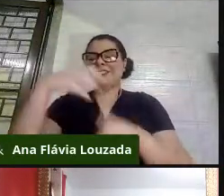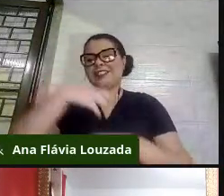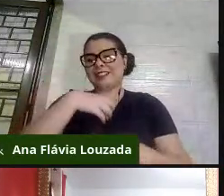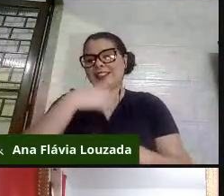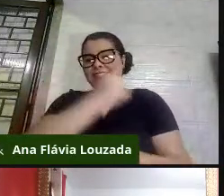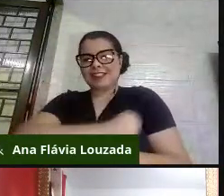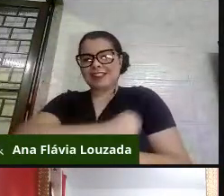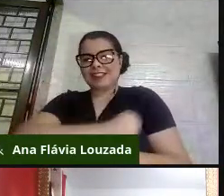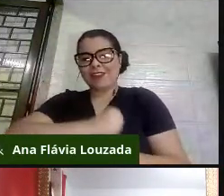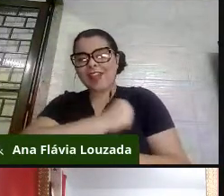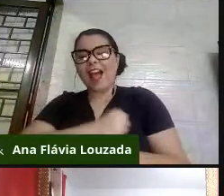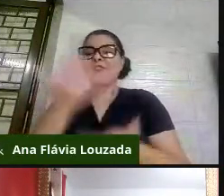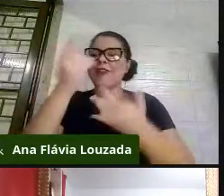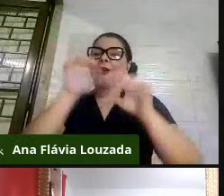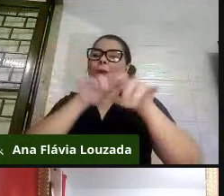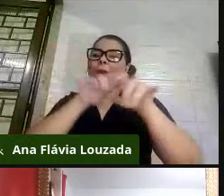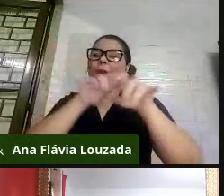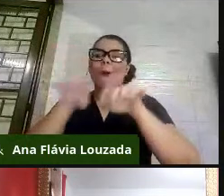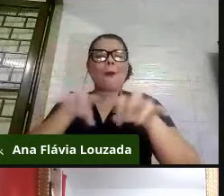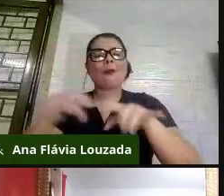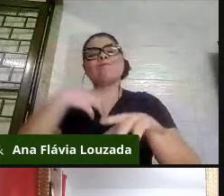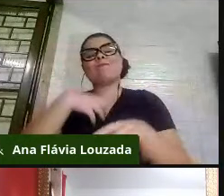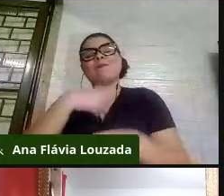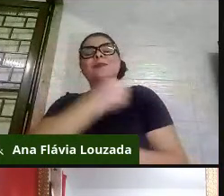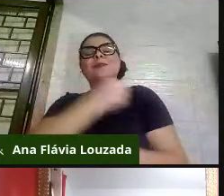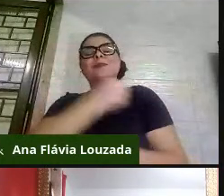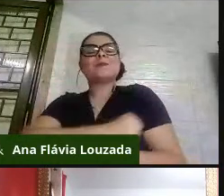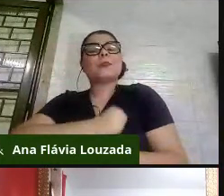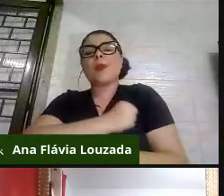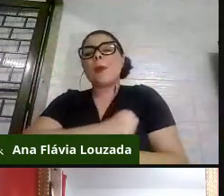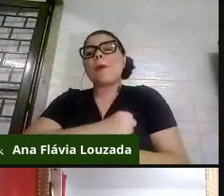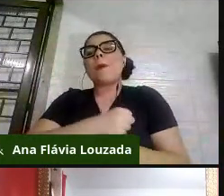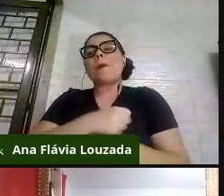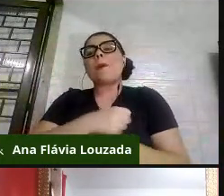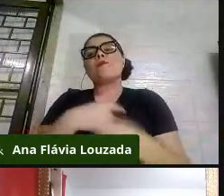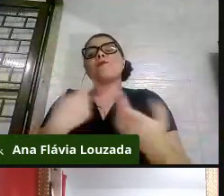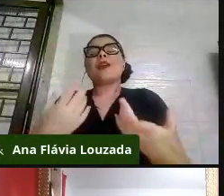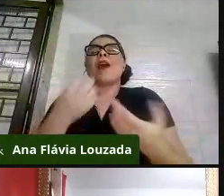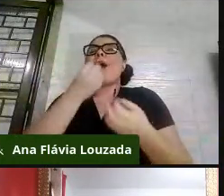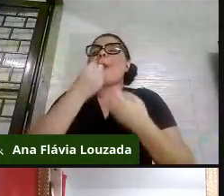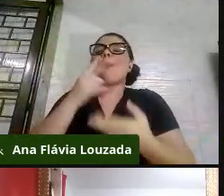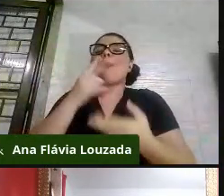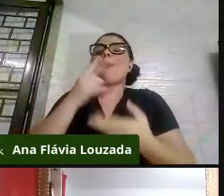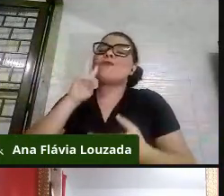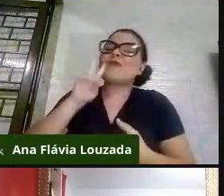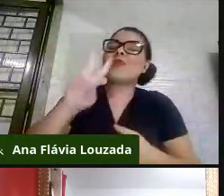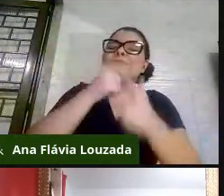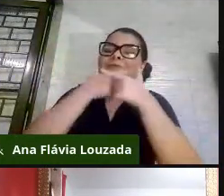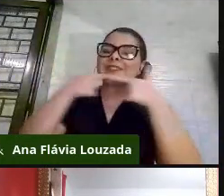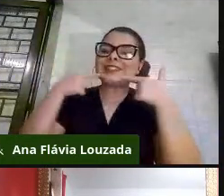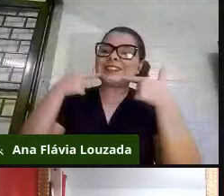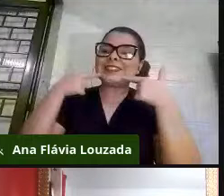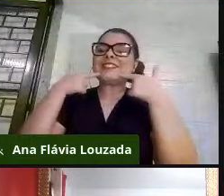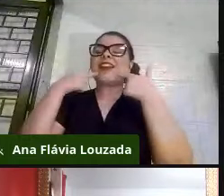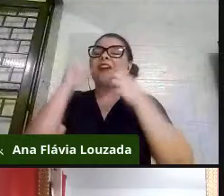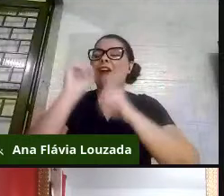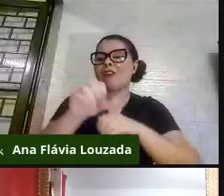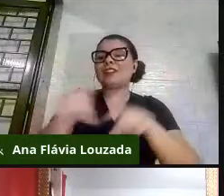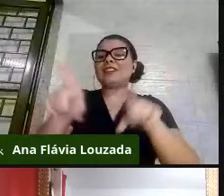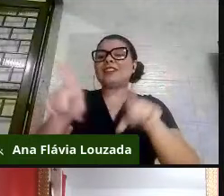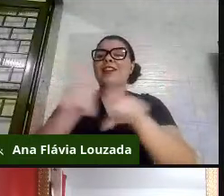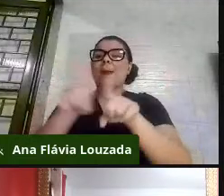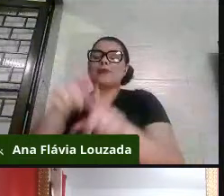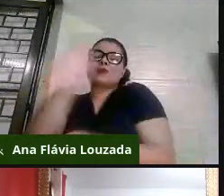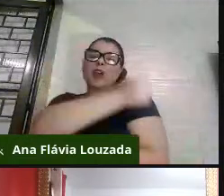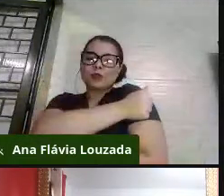e escrever nos comentários que saudade. Que não tem nada melhor do que a gente ver o sorriso do nosso educador e o sorriso dos nossos alunos.